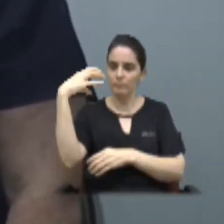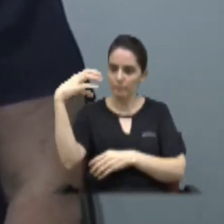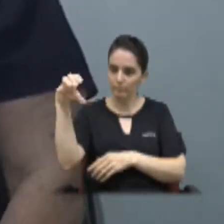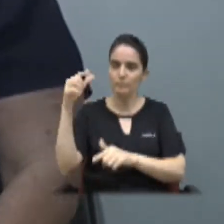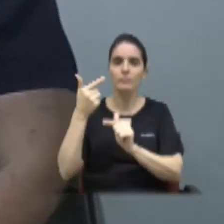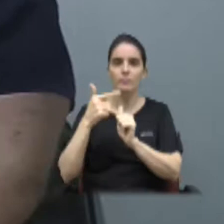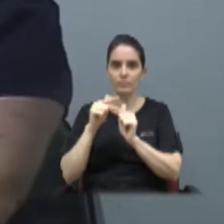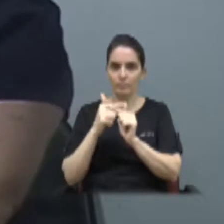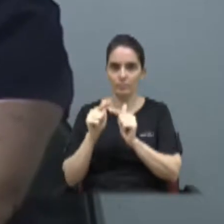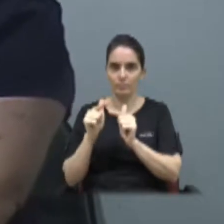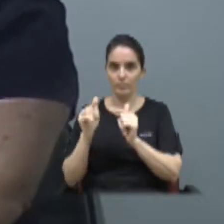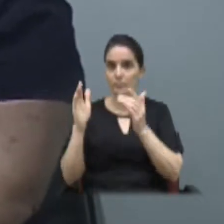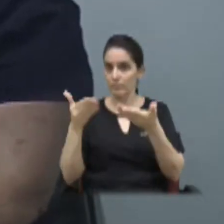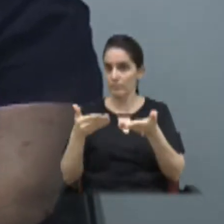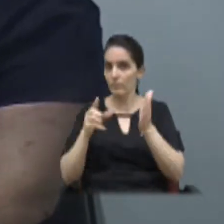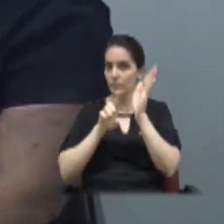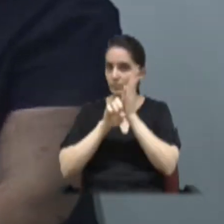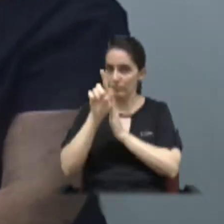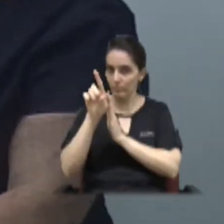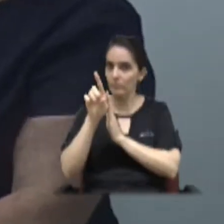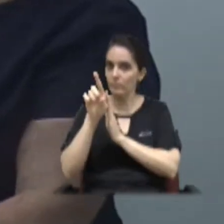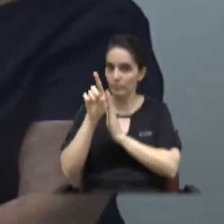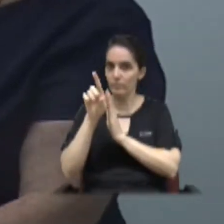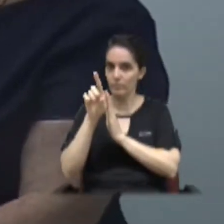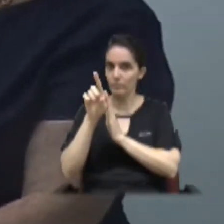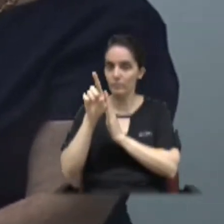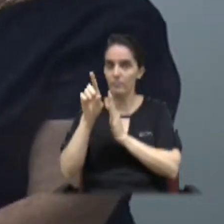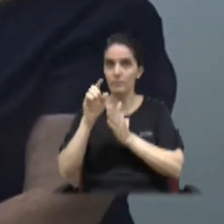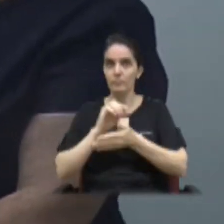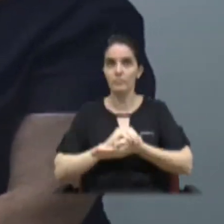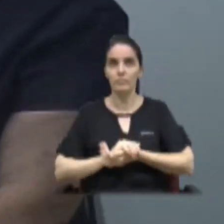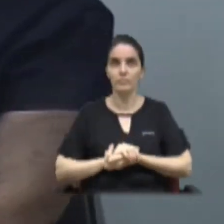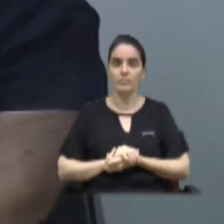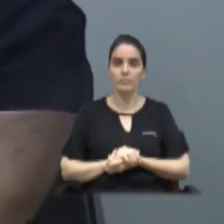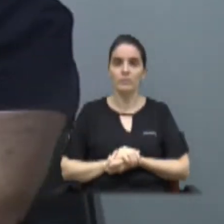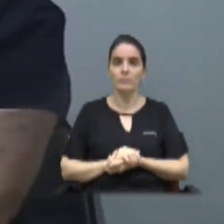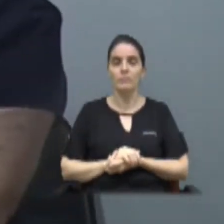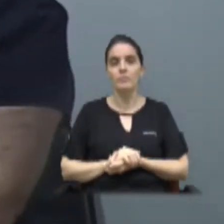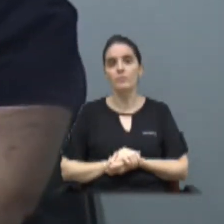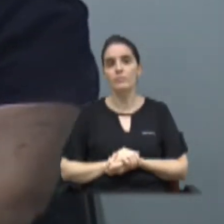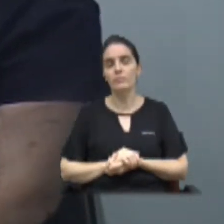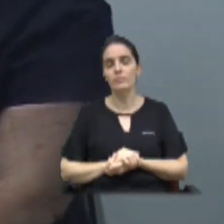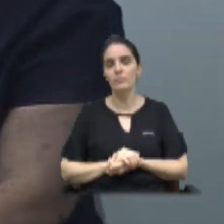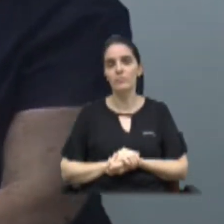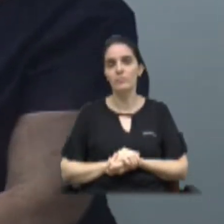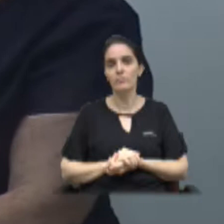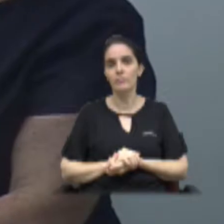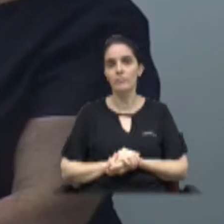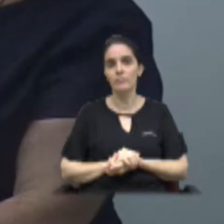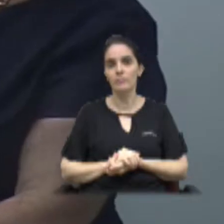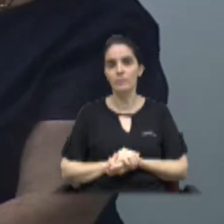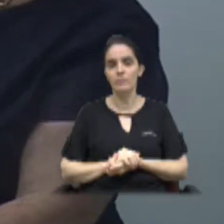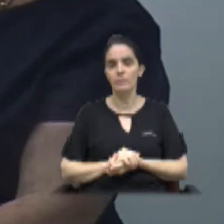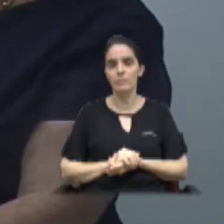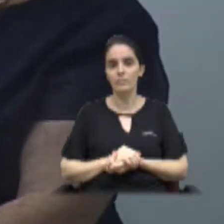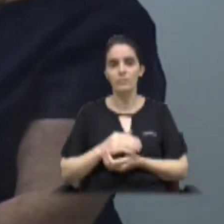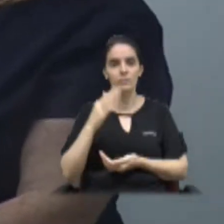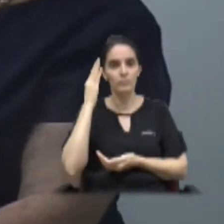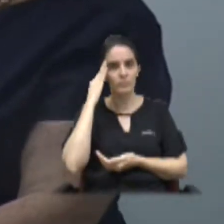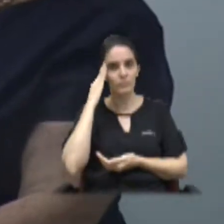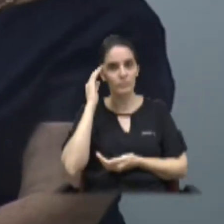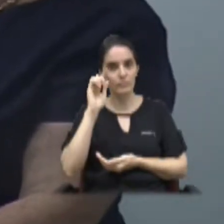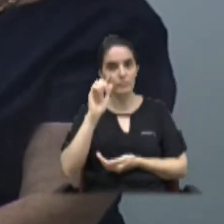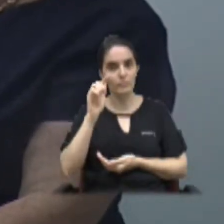tem problemas. Agora eu vou fazer um requerimento, já vou até pedir para os meus assessores, para a gente vir a fazer um requerimento, para que a gente peça também a respeito dos